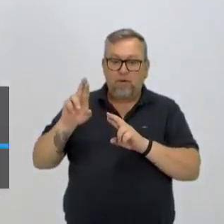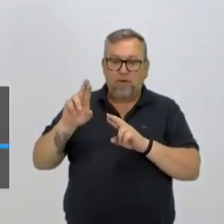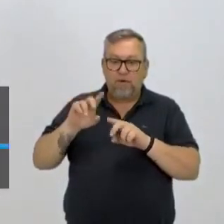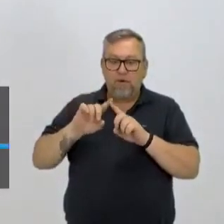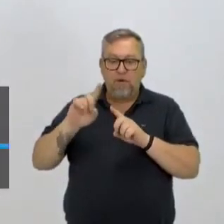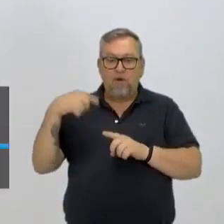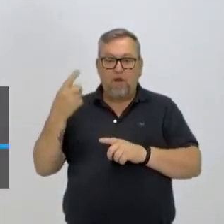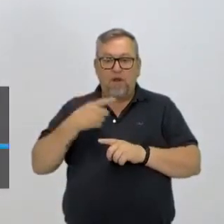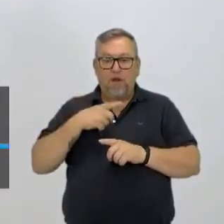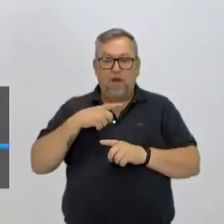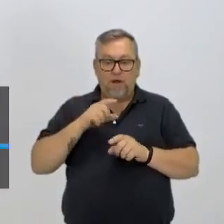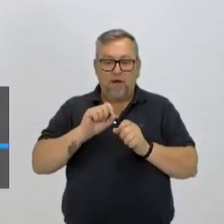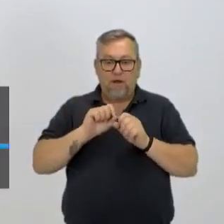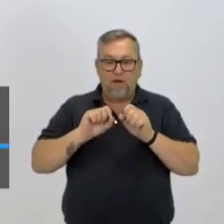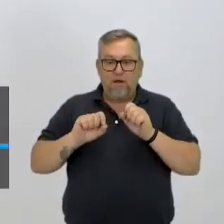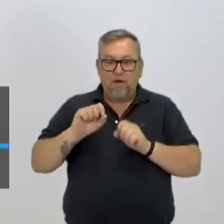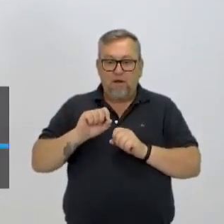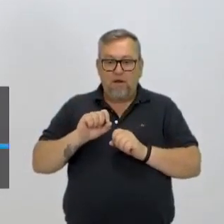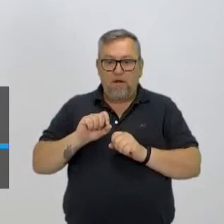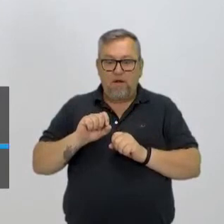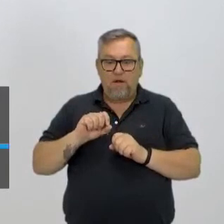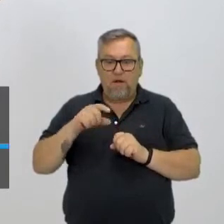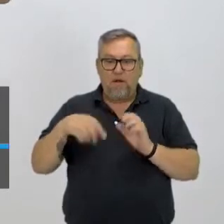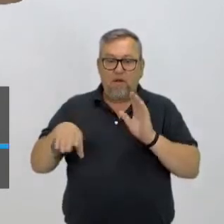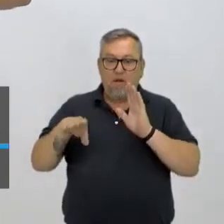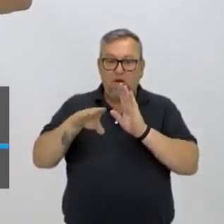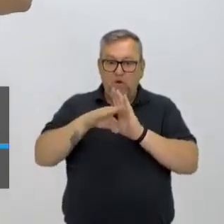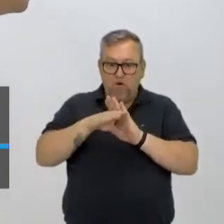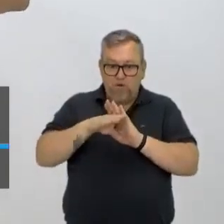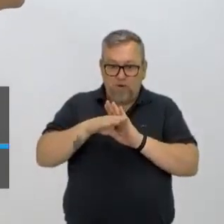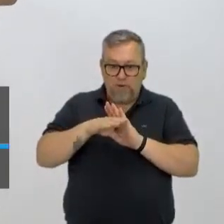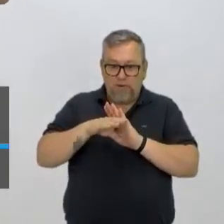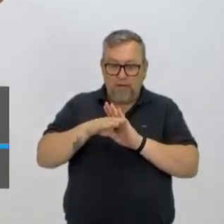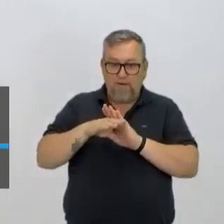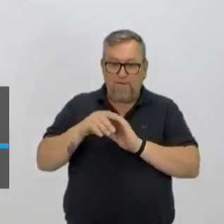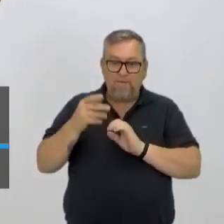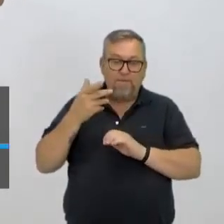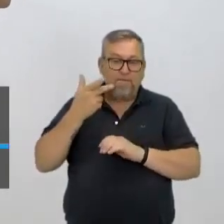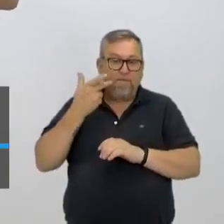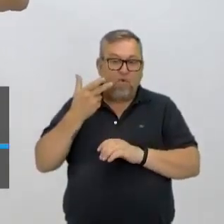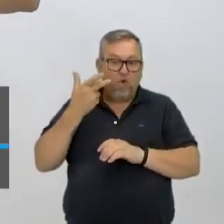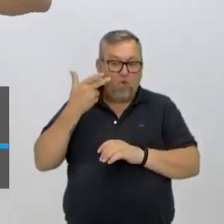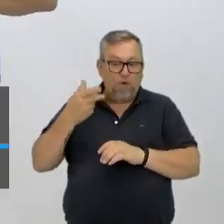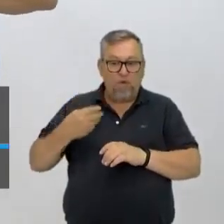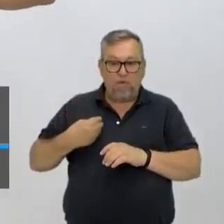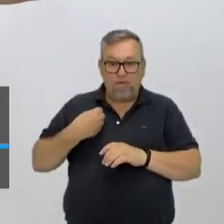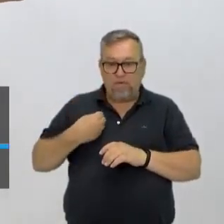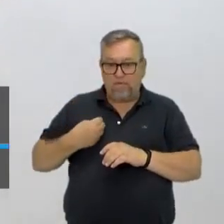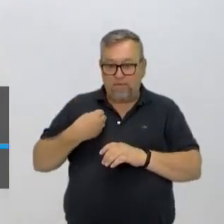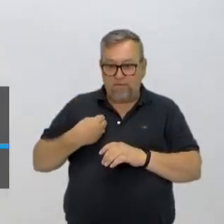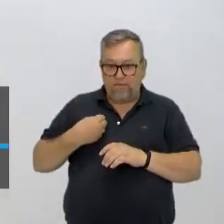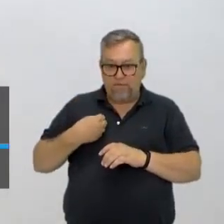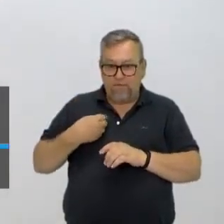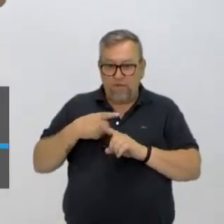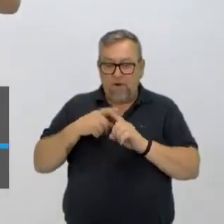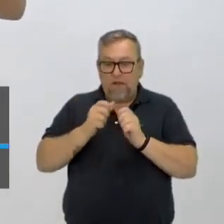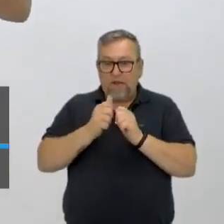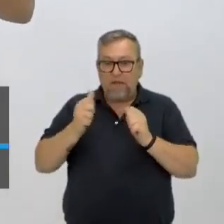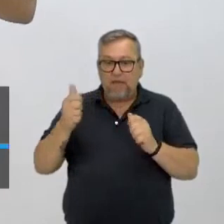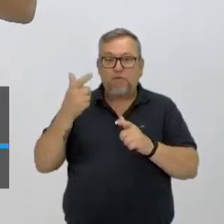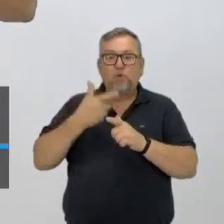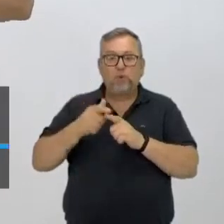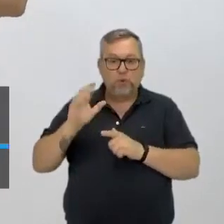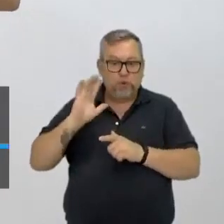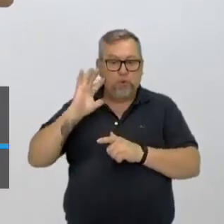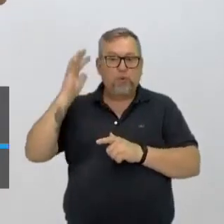já tem, para a gente chegar a um nível razoável de sobrevivência aqui, sem muitas catástrofes que